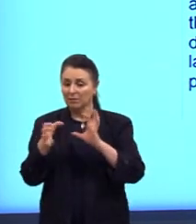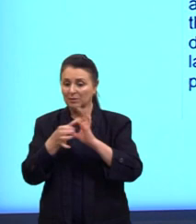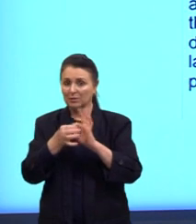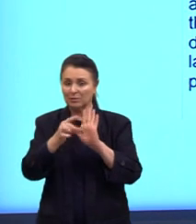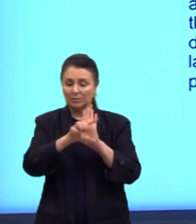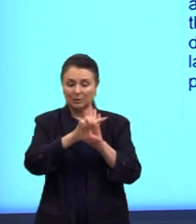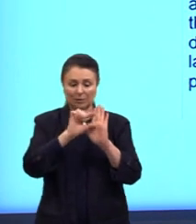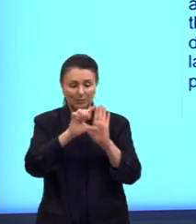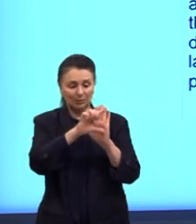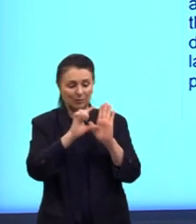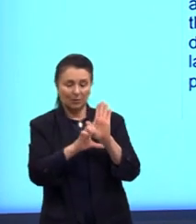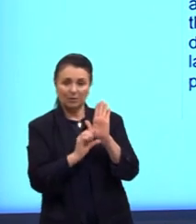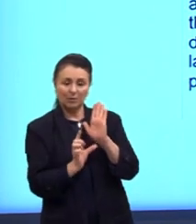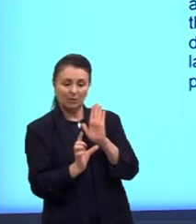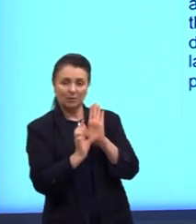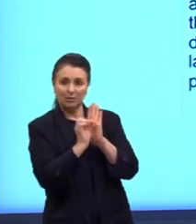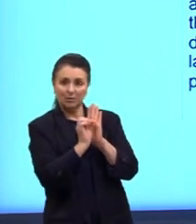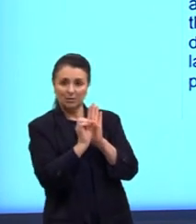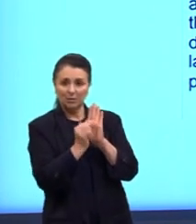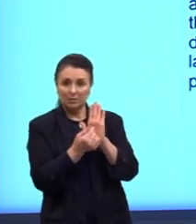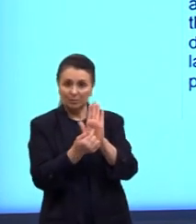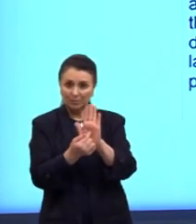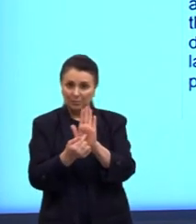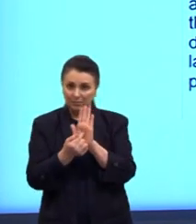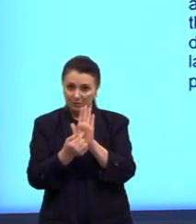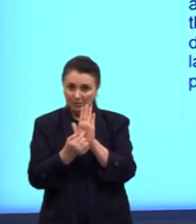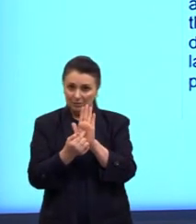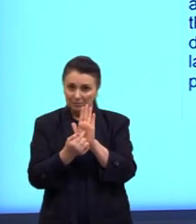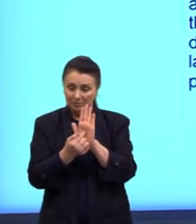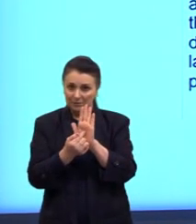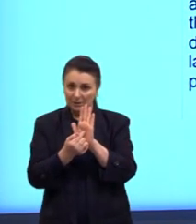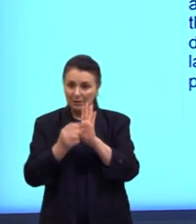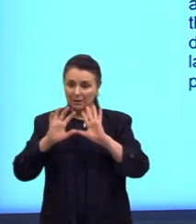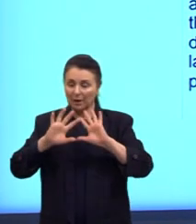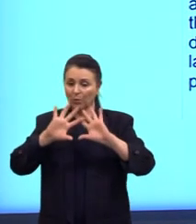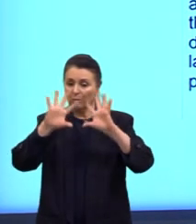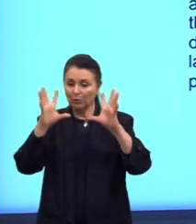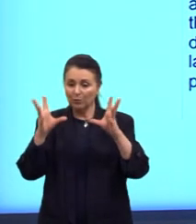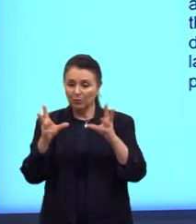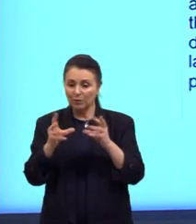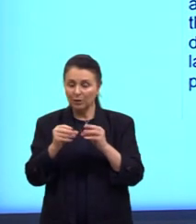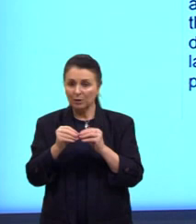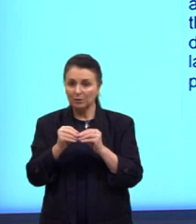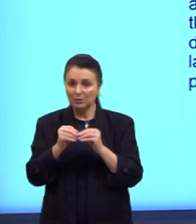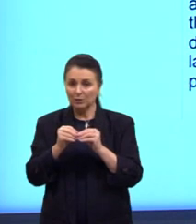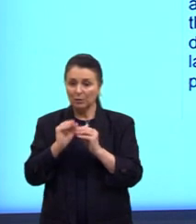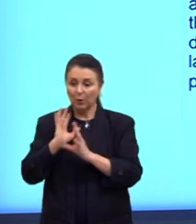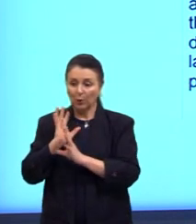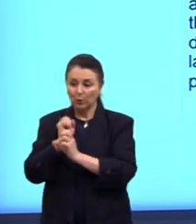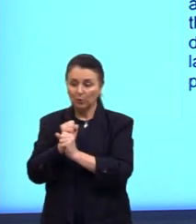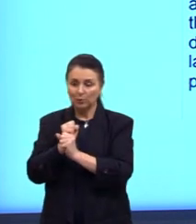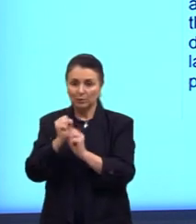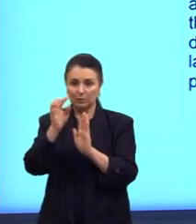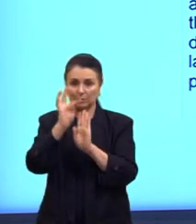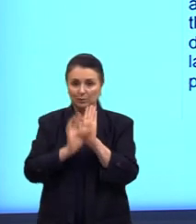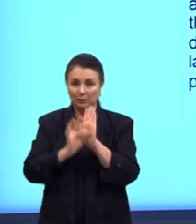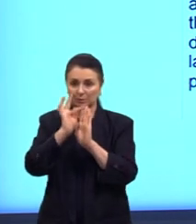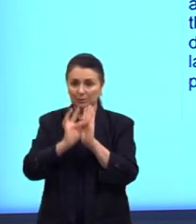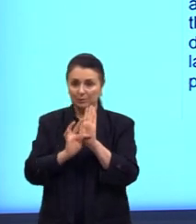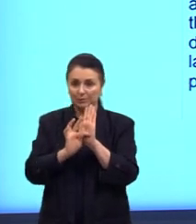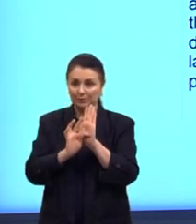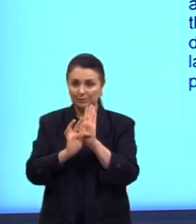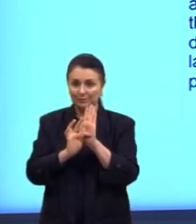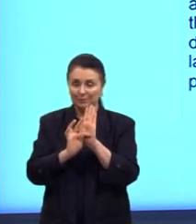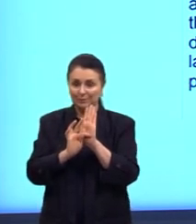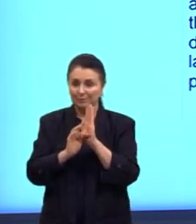O considered that está me mostrando que eu estou indo para o final do meu texto. Né? Linking words. At the